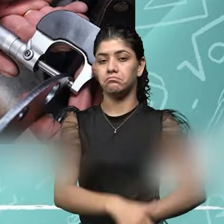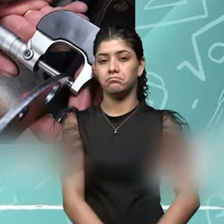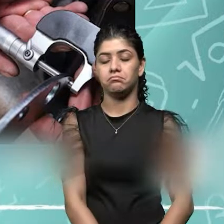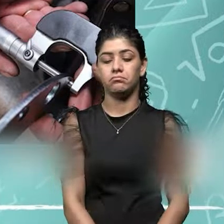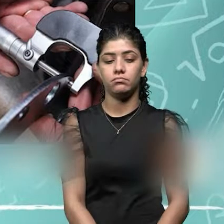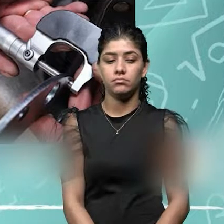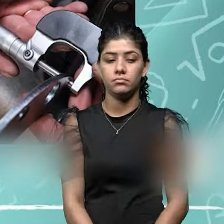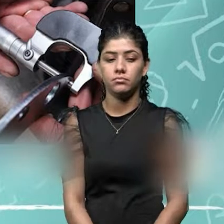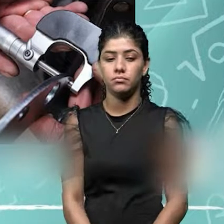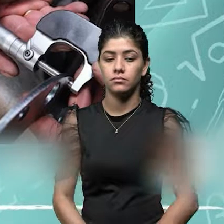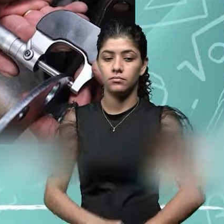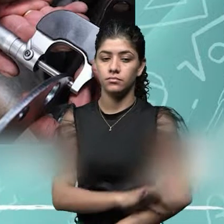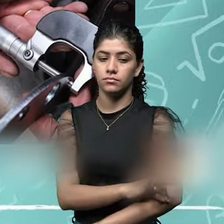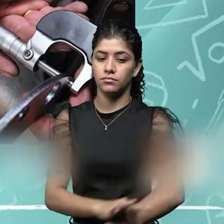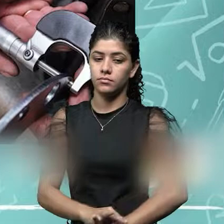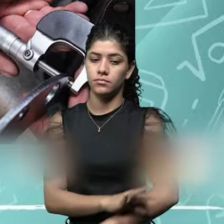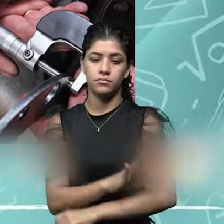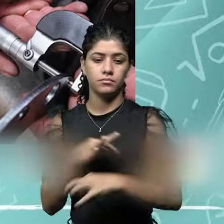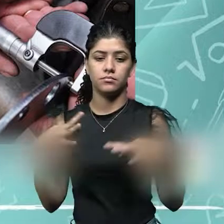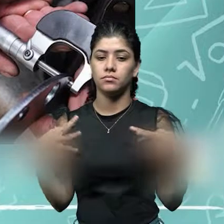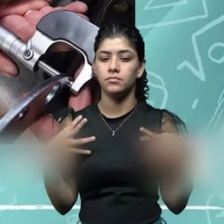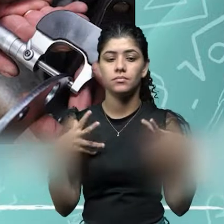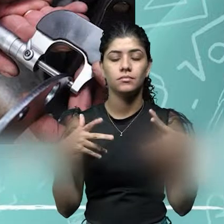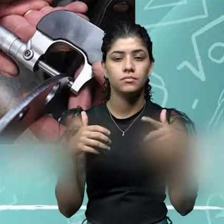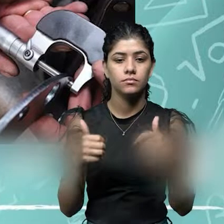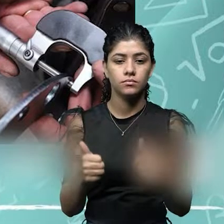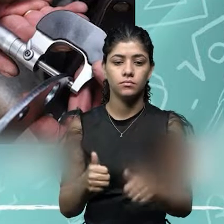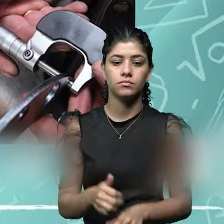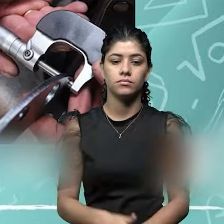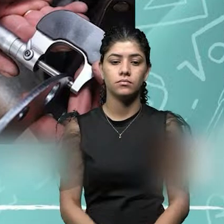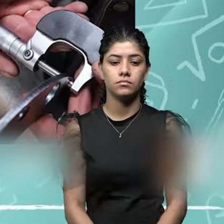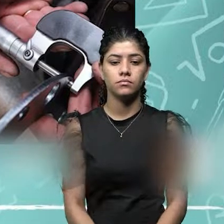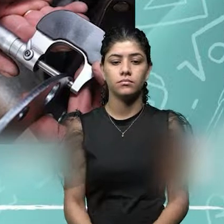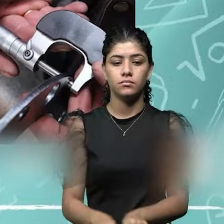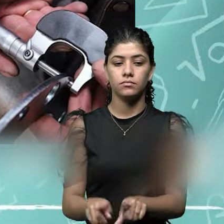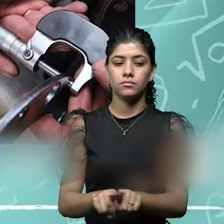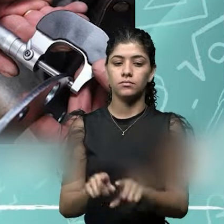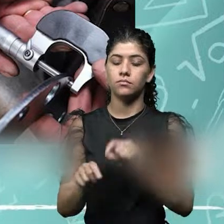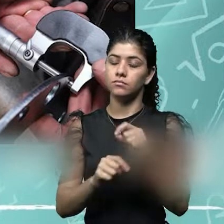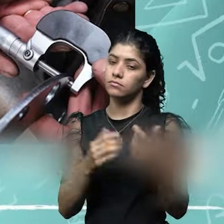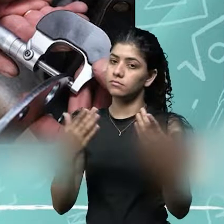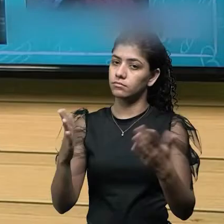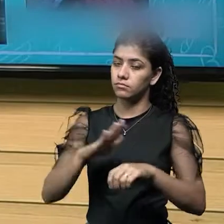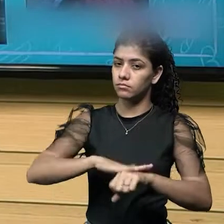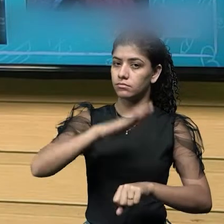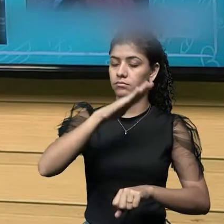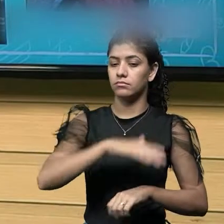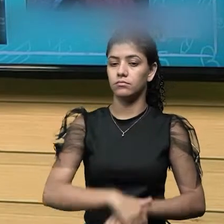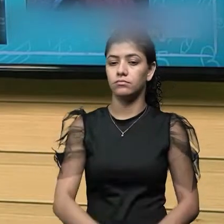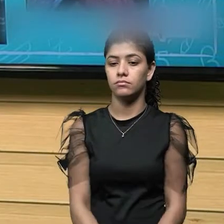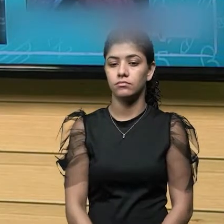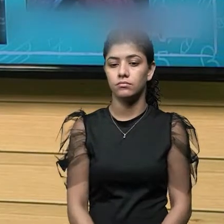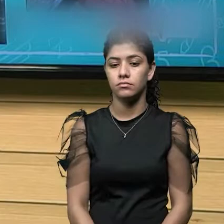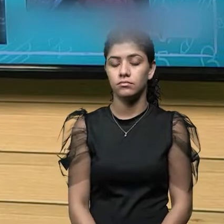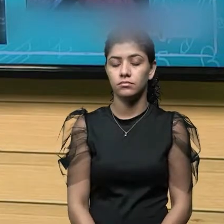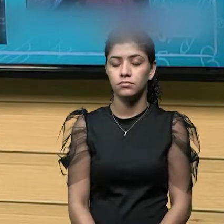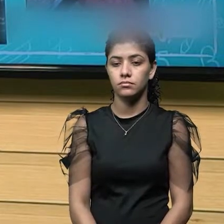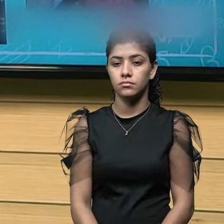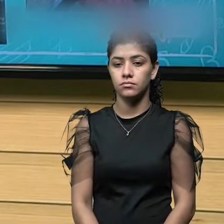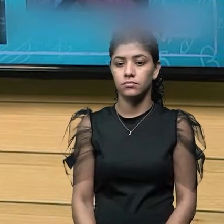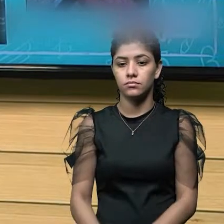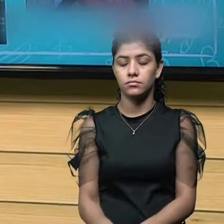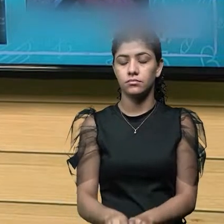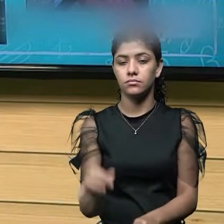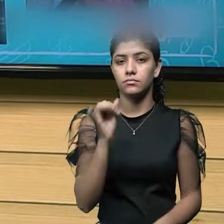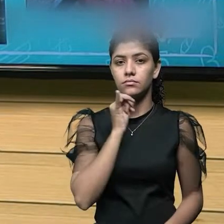que a da régua, que a da trena, também é maior que a do paquímetro. Aqui nós temos alguns